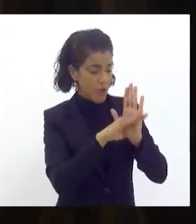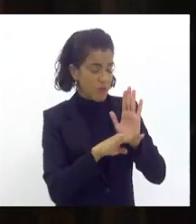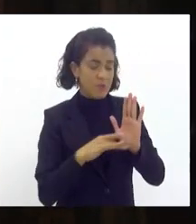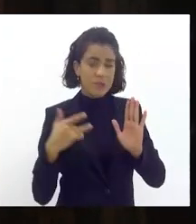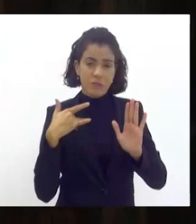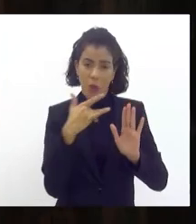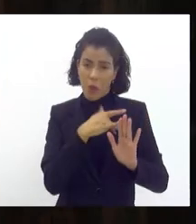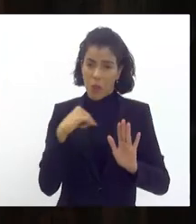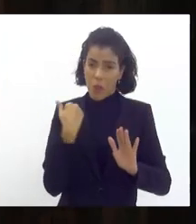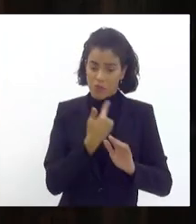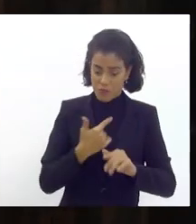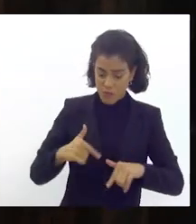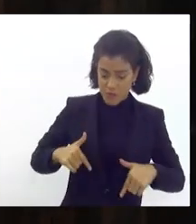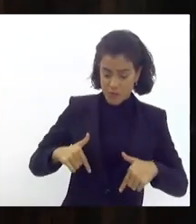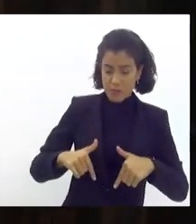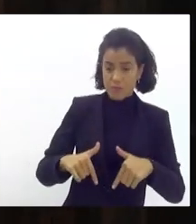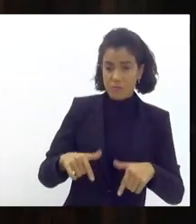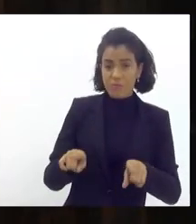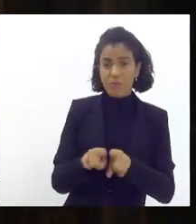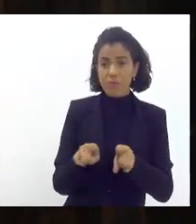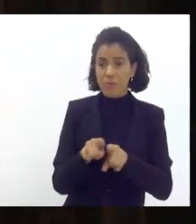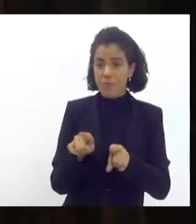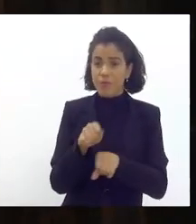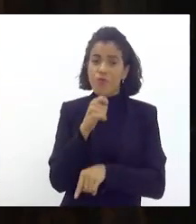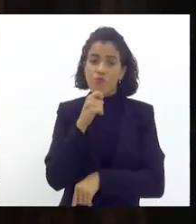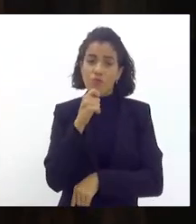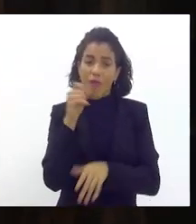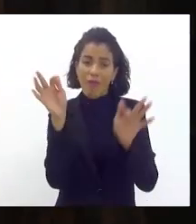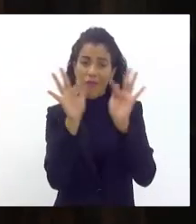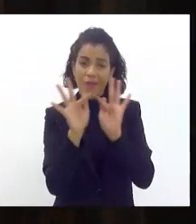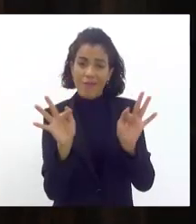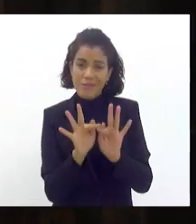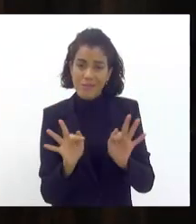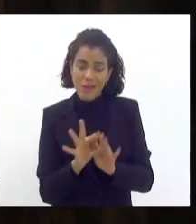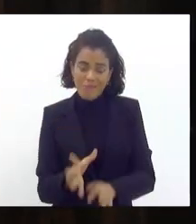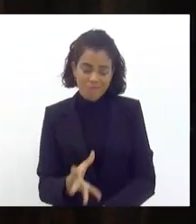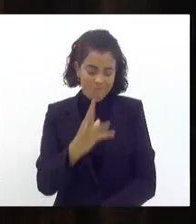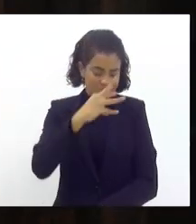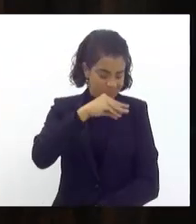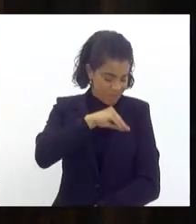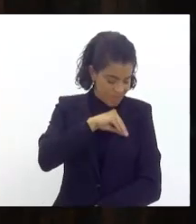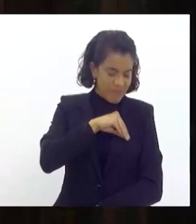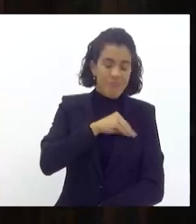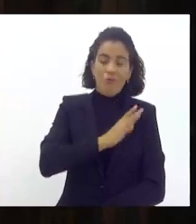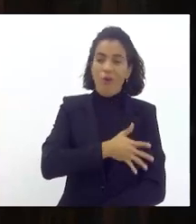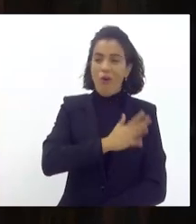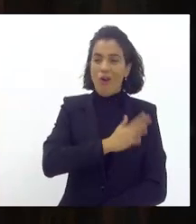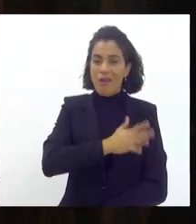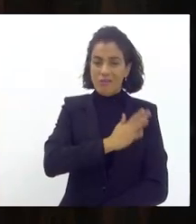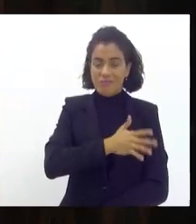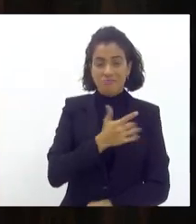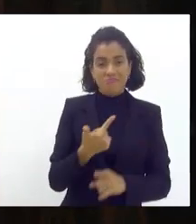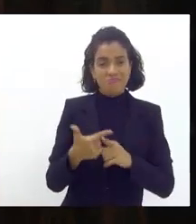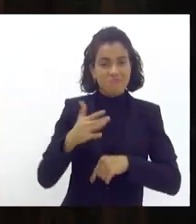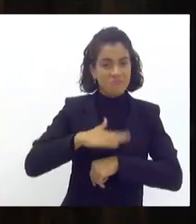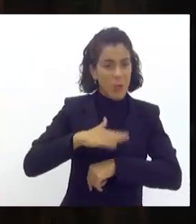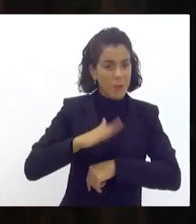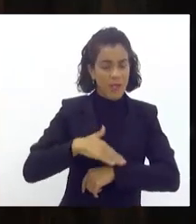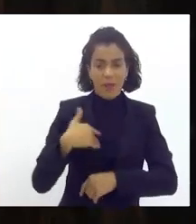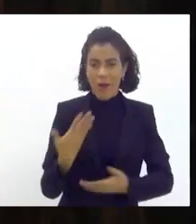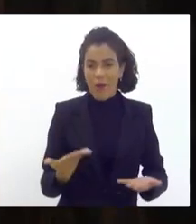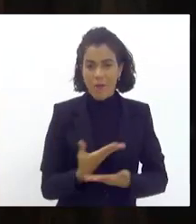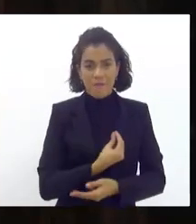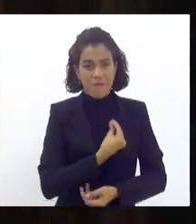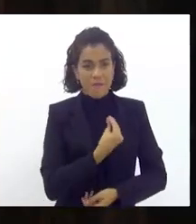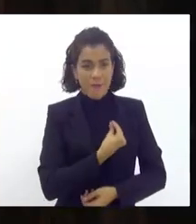estamos realizando e dizer o seguinte, não há felicidade que caiba em meu coração por conta desse momento que estamos vivendo. Acredito